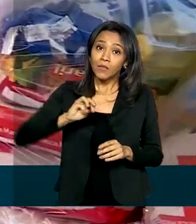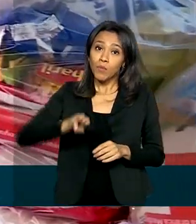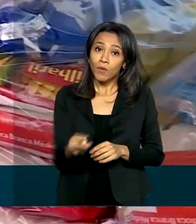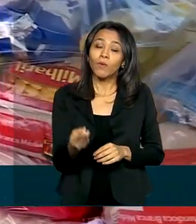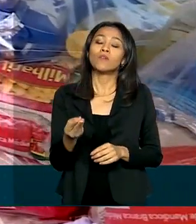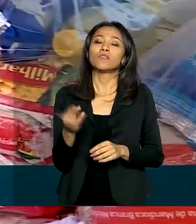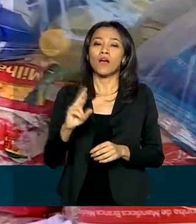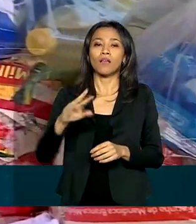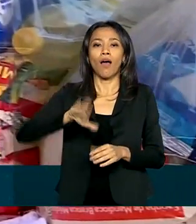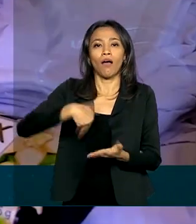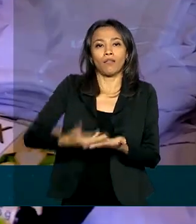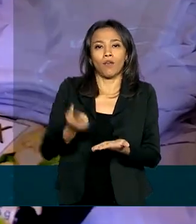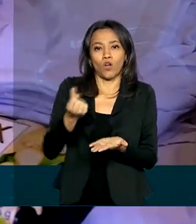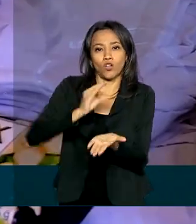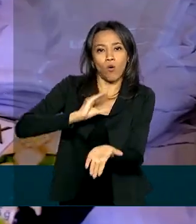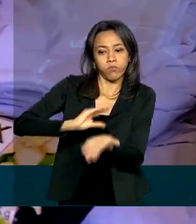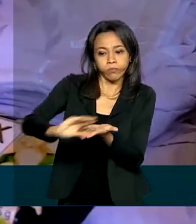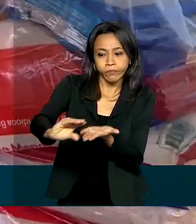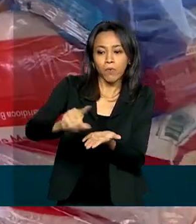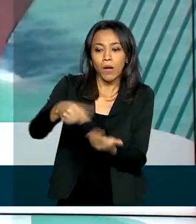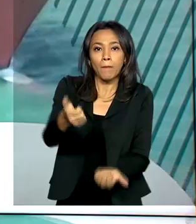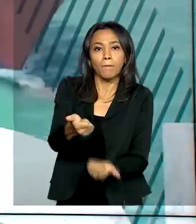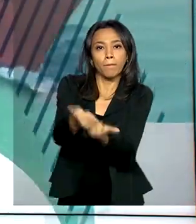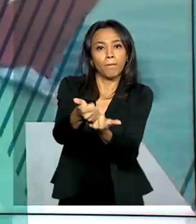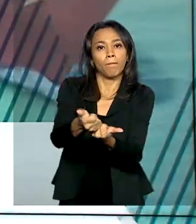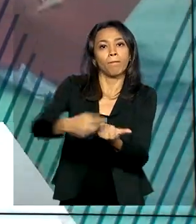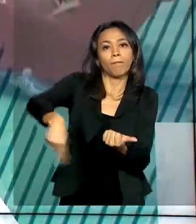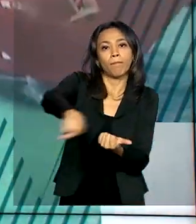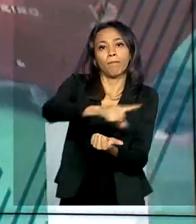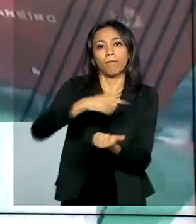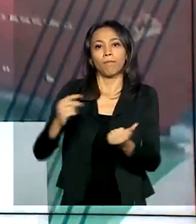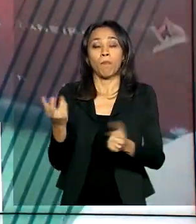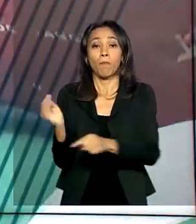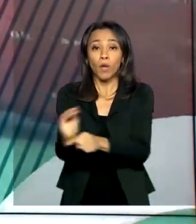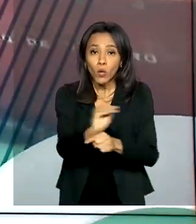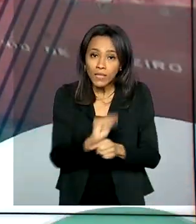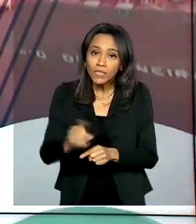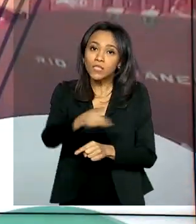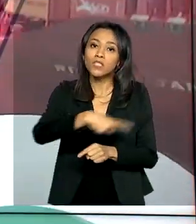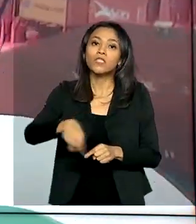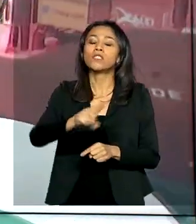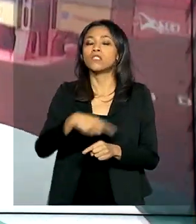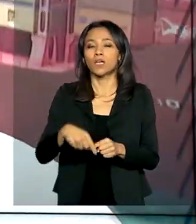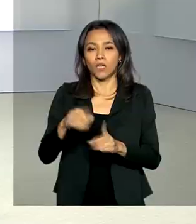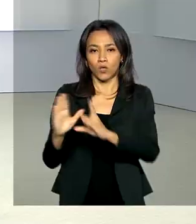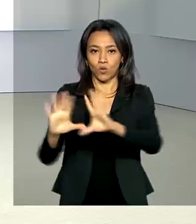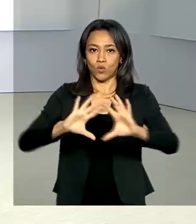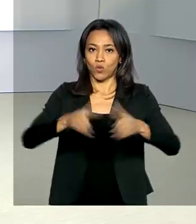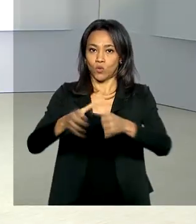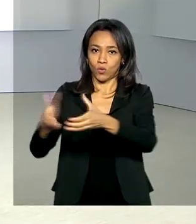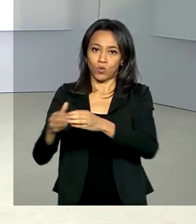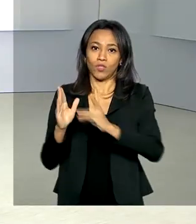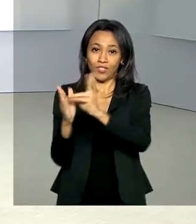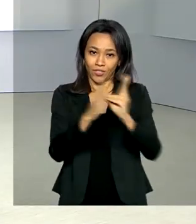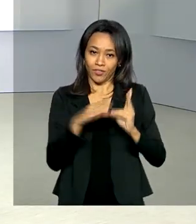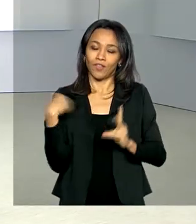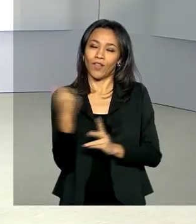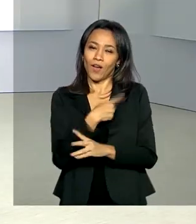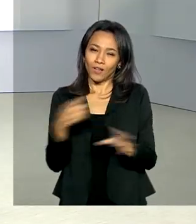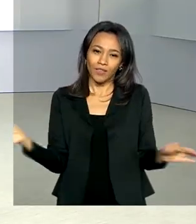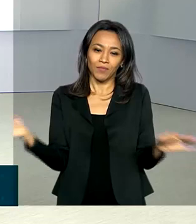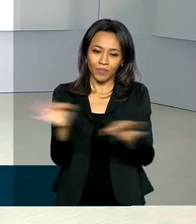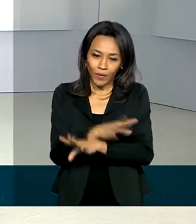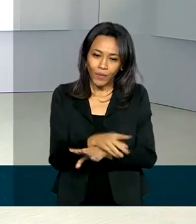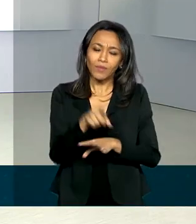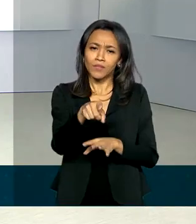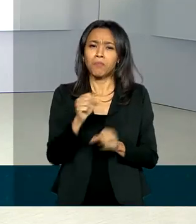agora, em ações de proteção aos povos indígenas durante a epidemia da Covid-19. A gente fica por aqui. Você